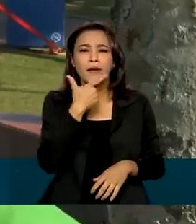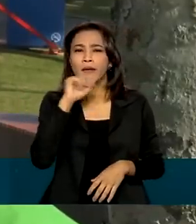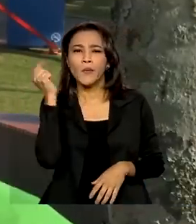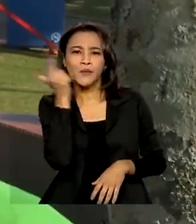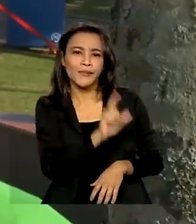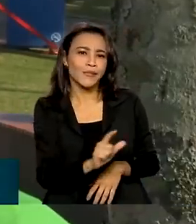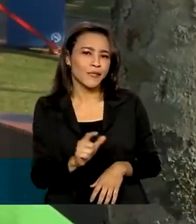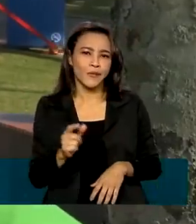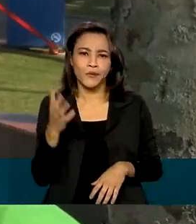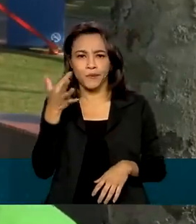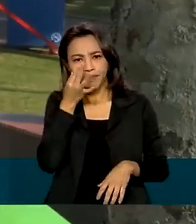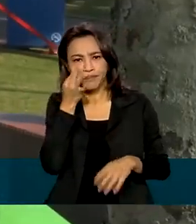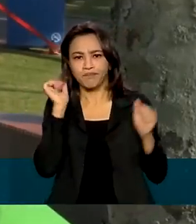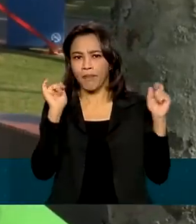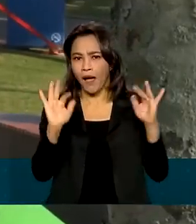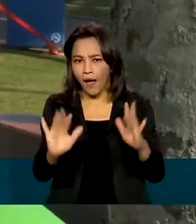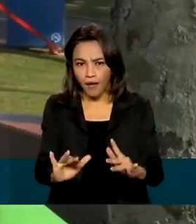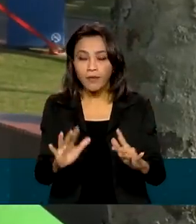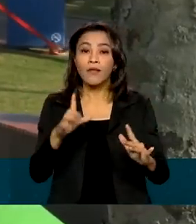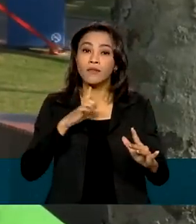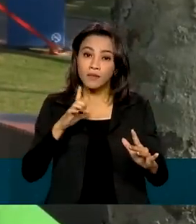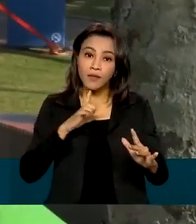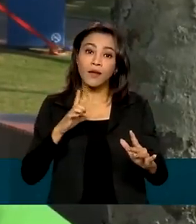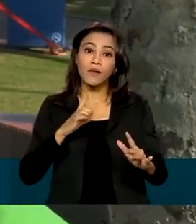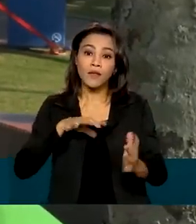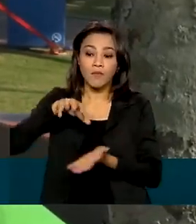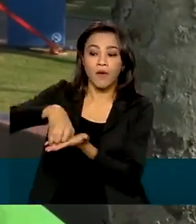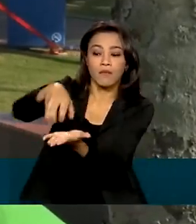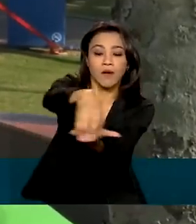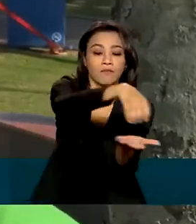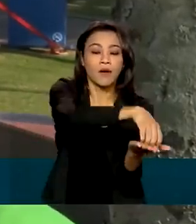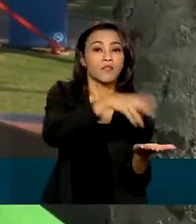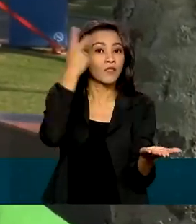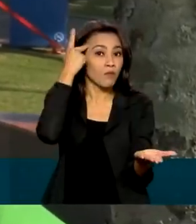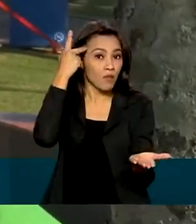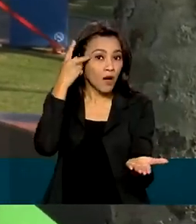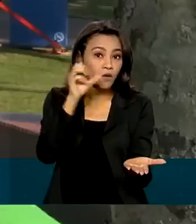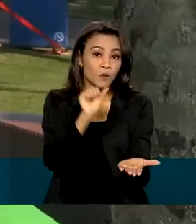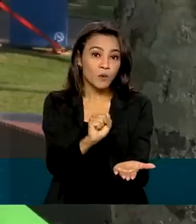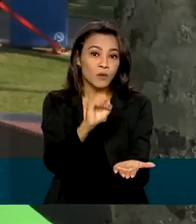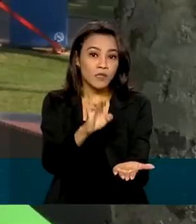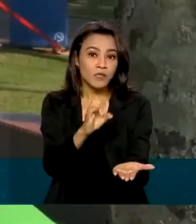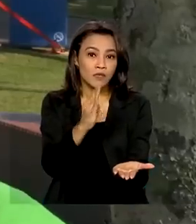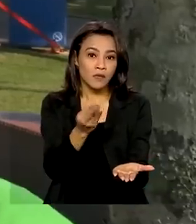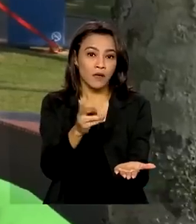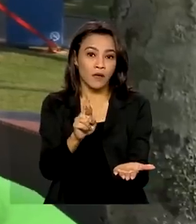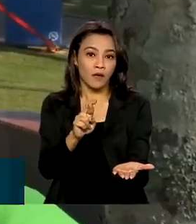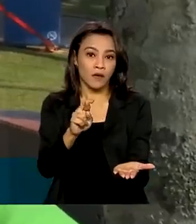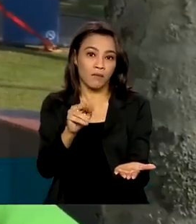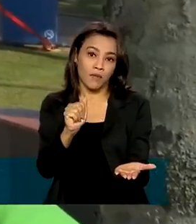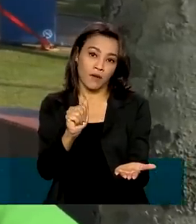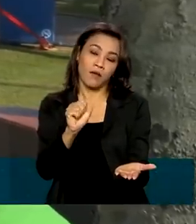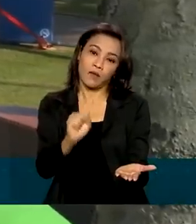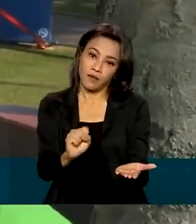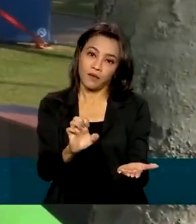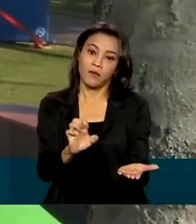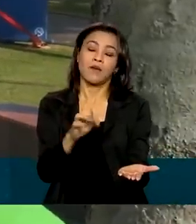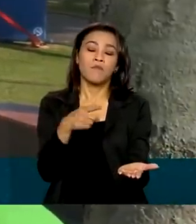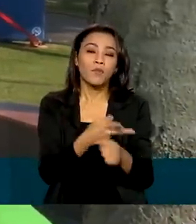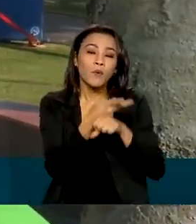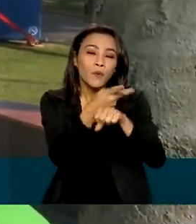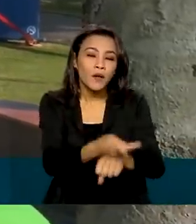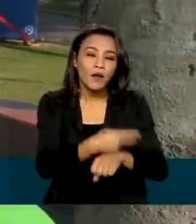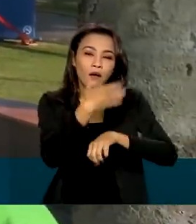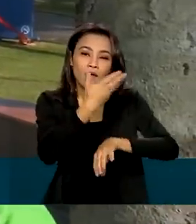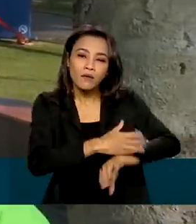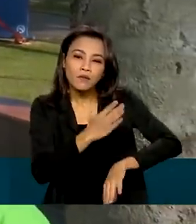Unaspe, no Capão Redondo, também fica disponível na unidade do SEBRAE de São Paulo, essa matrícula para poder buscar uma profissionalização e com isso uma